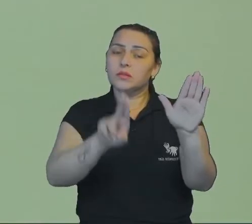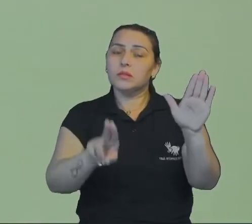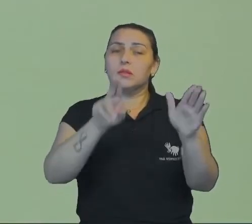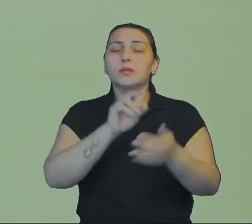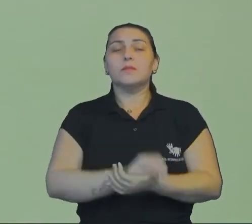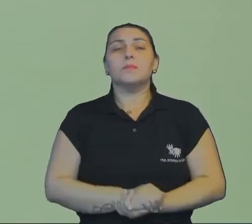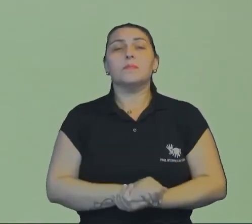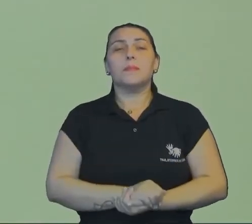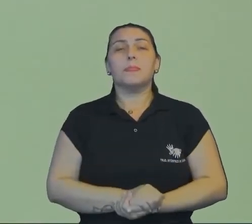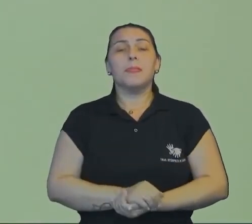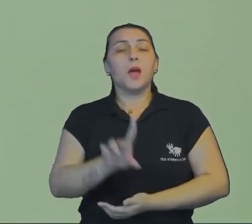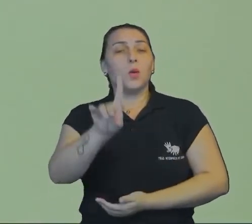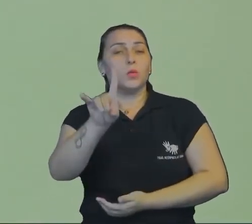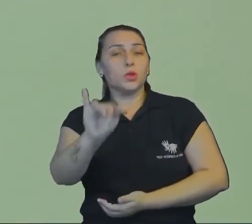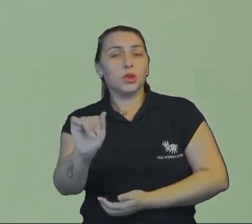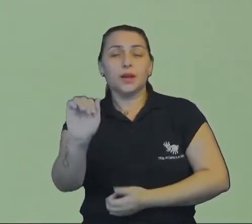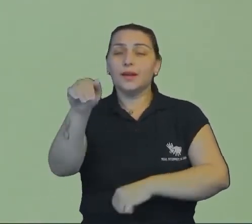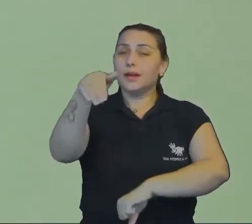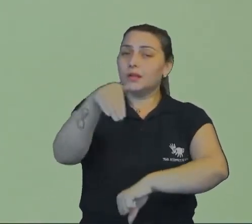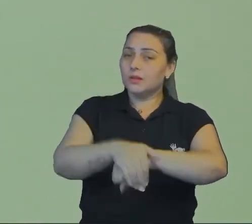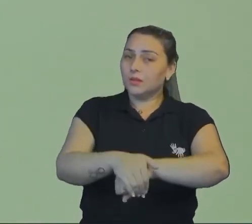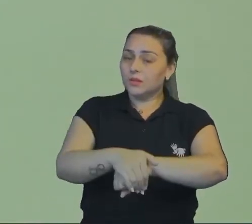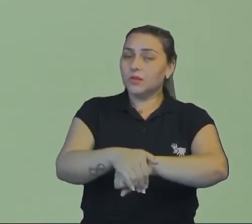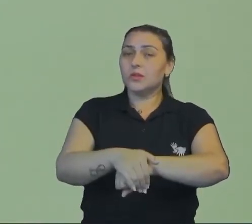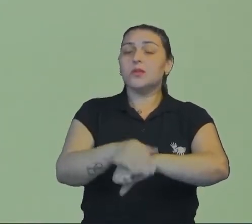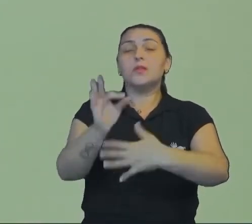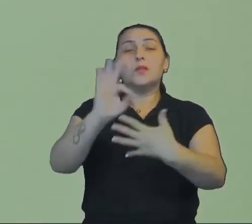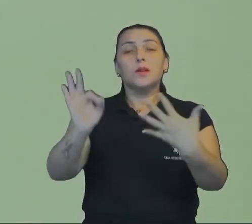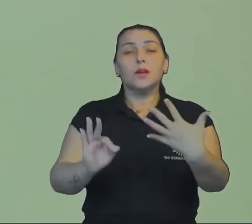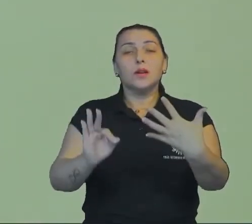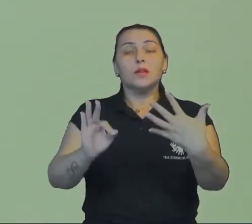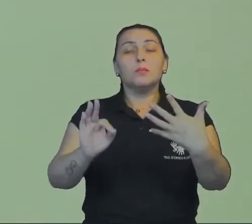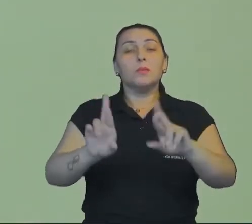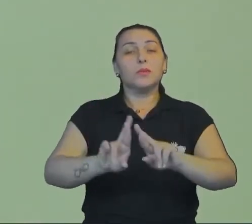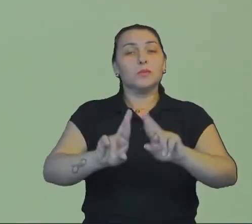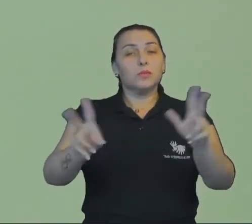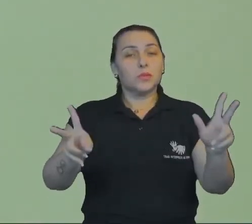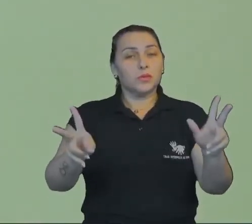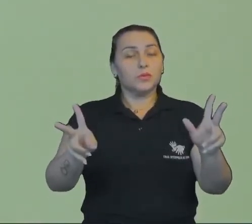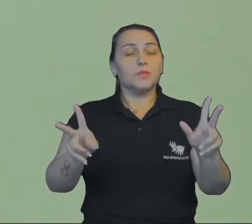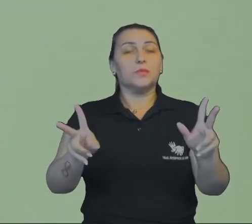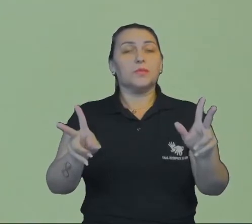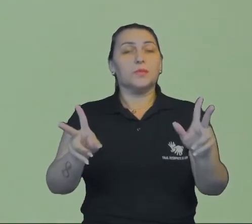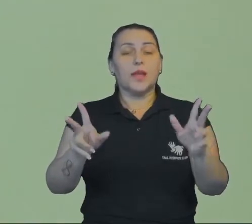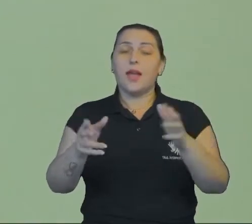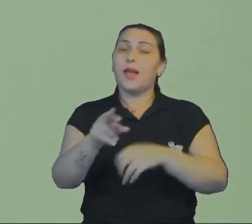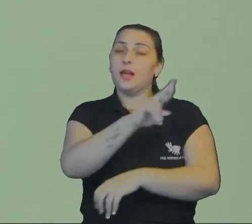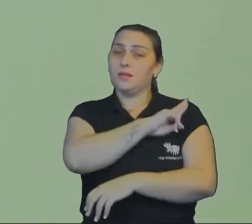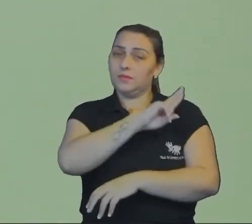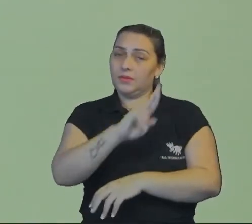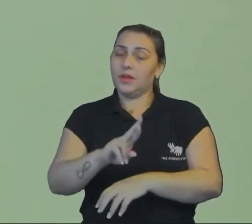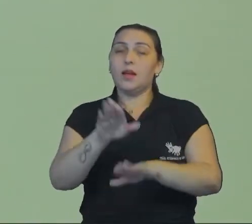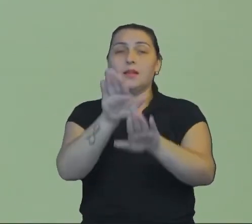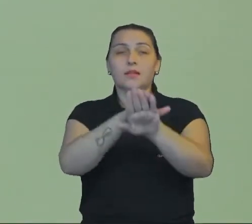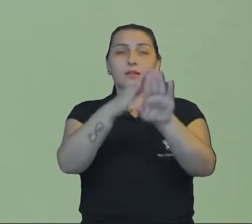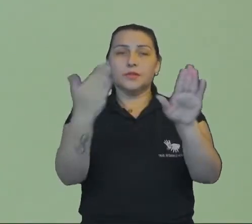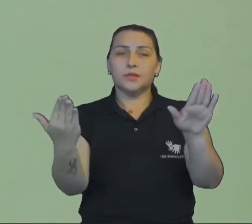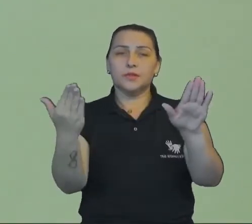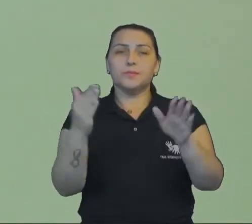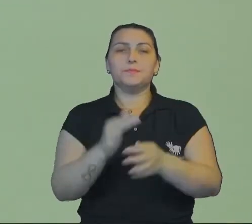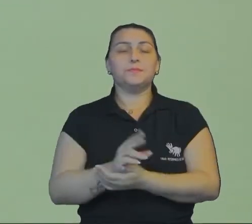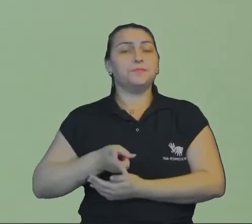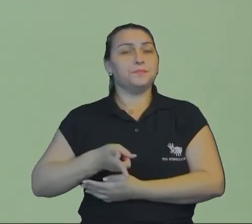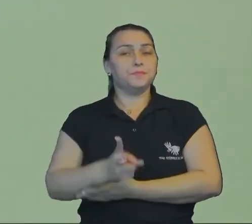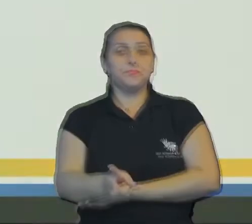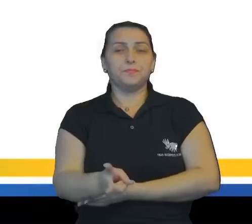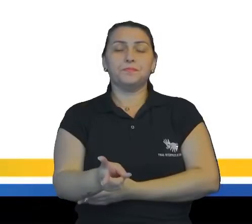relação ao dia e noite. São elementos contraditórios, tá? Então assim é o papel da antítese. Vamos